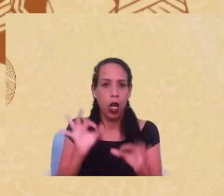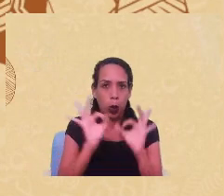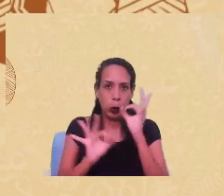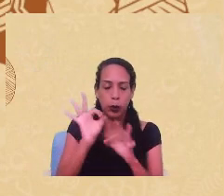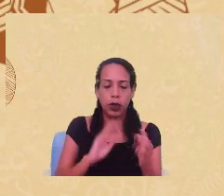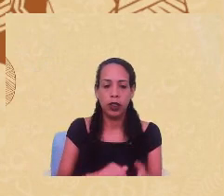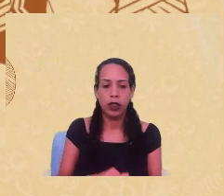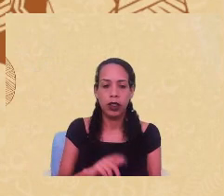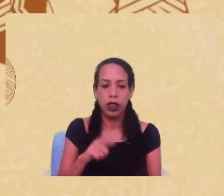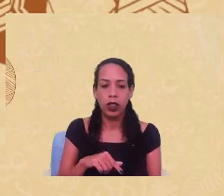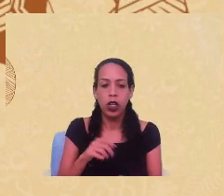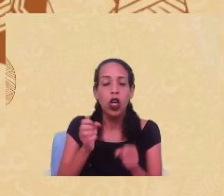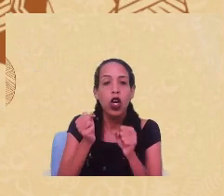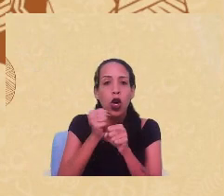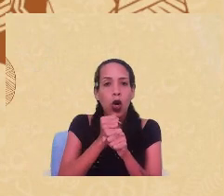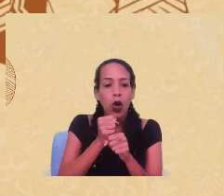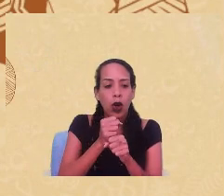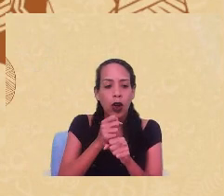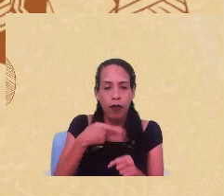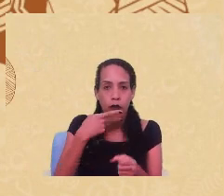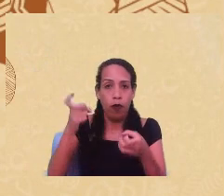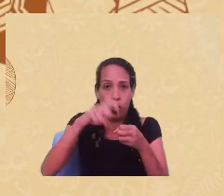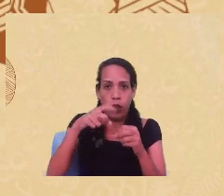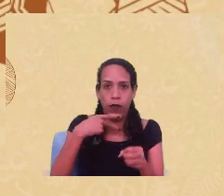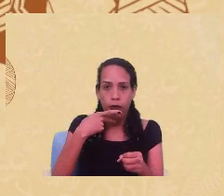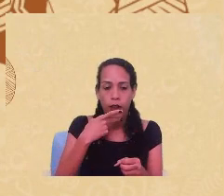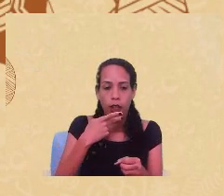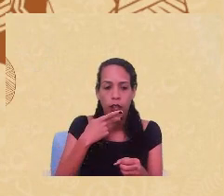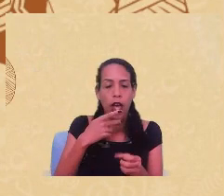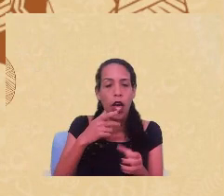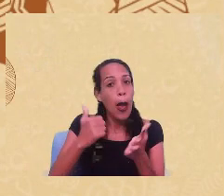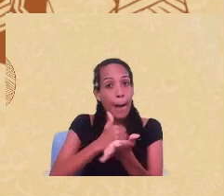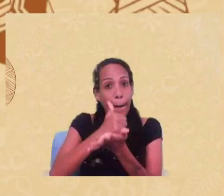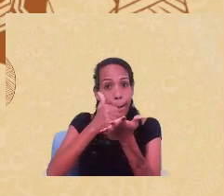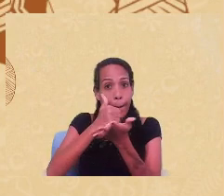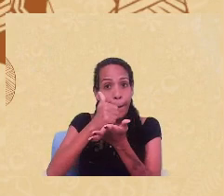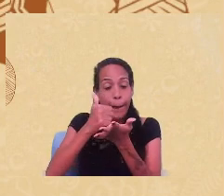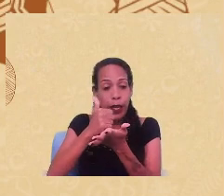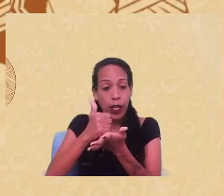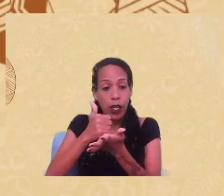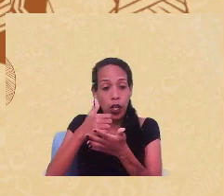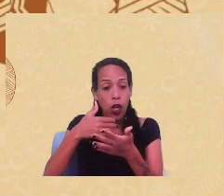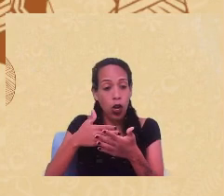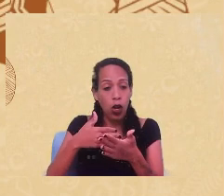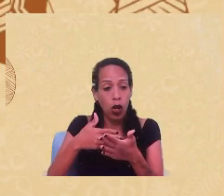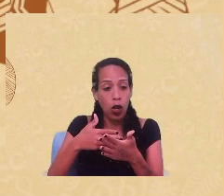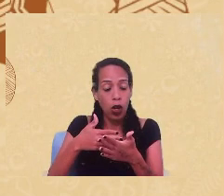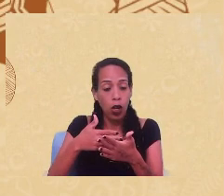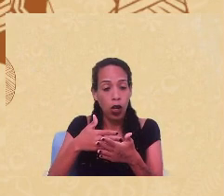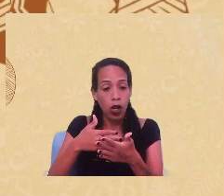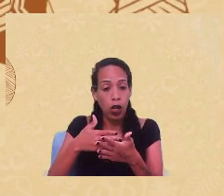Luhana, Demetrius, o pessoal vai dizendo aí, se melhora um pouco, qualquer coisa, coloca um filme.